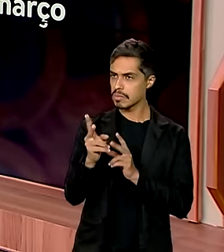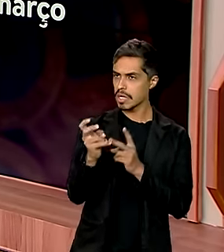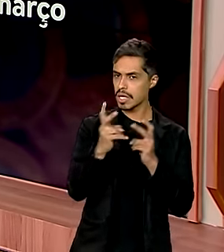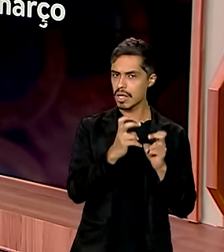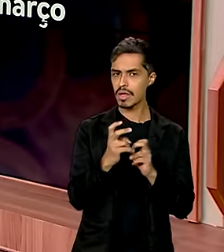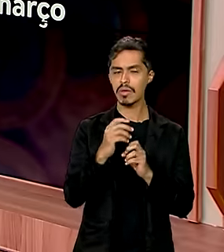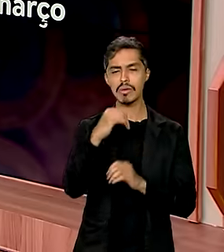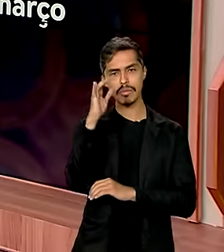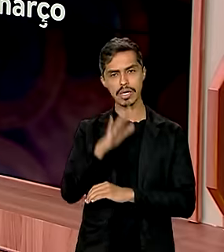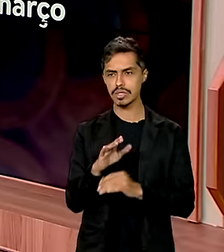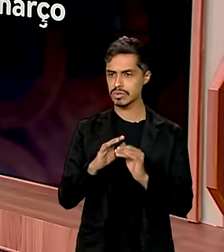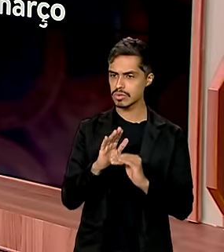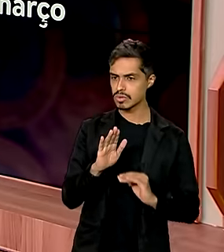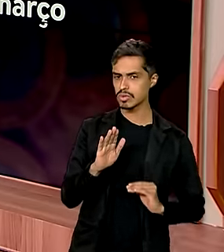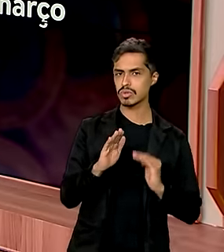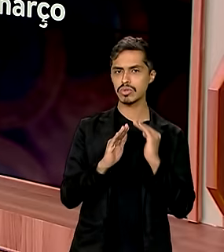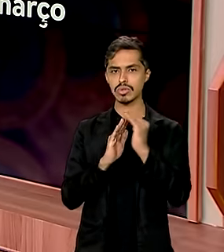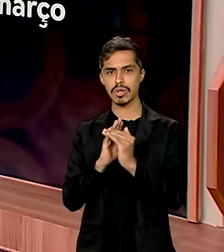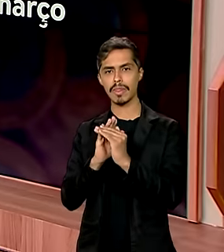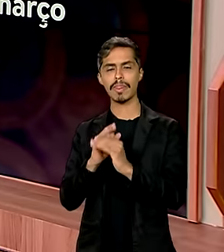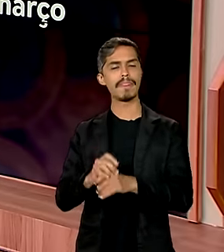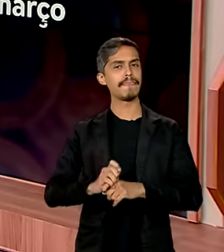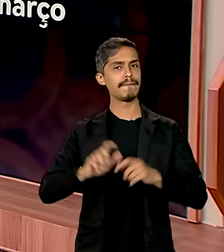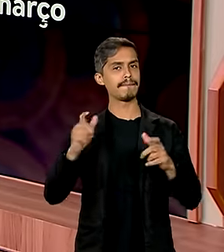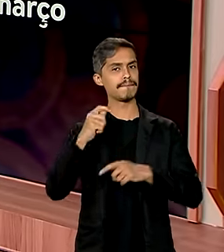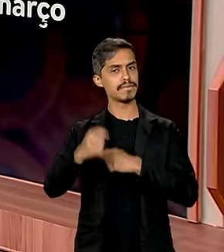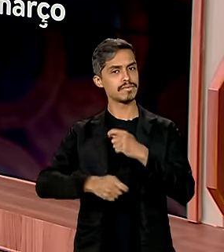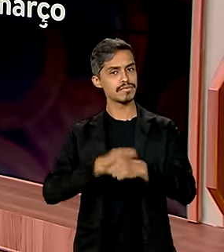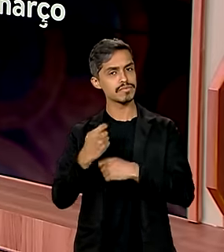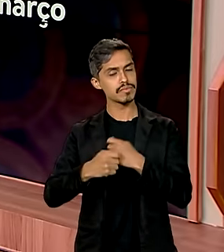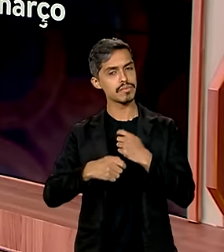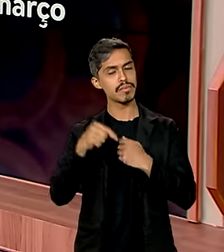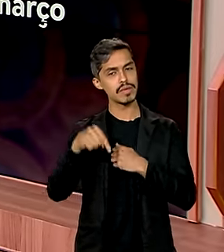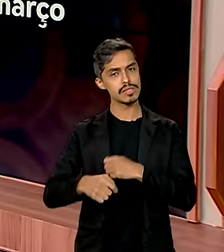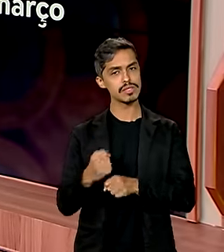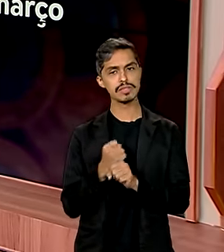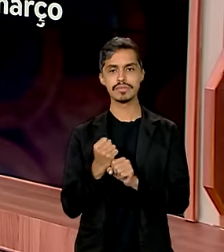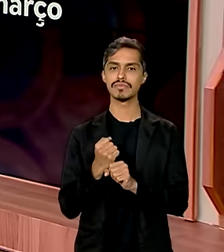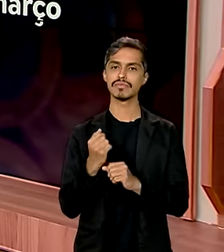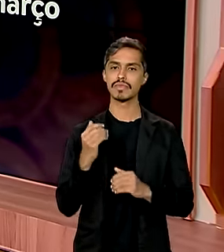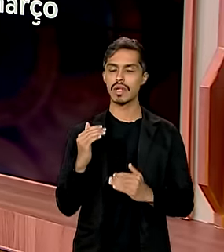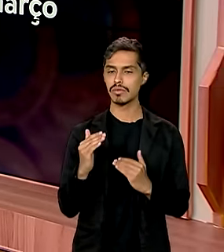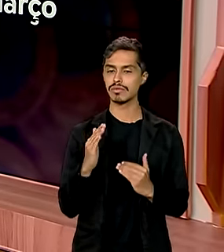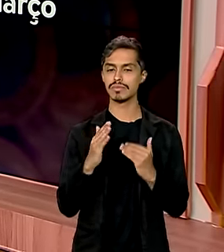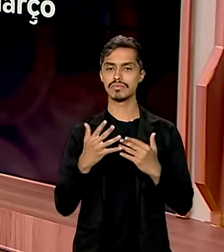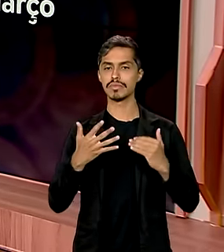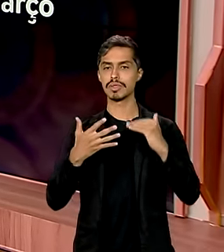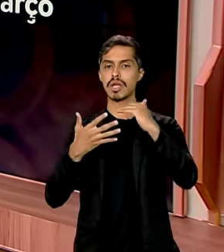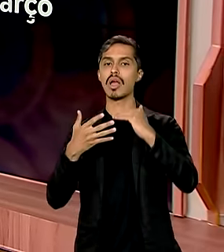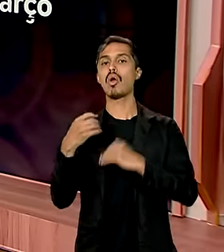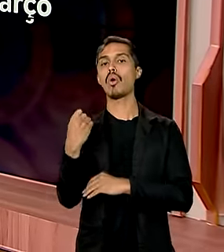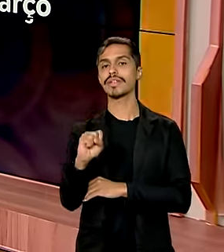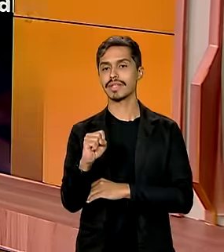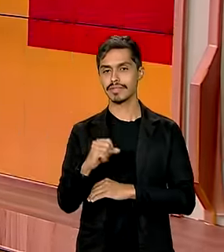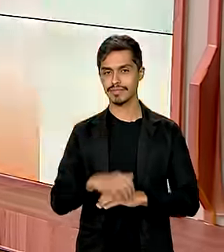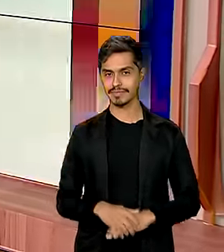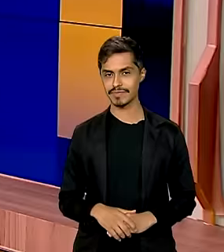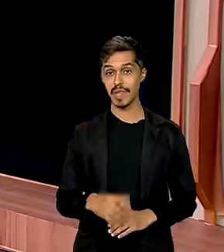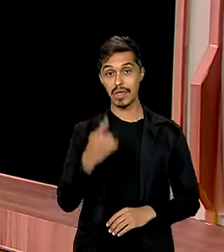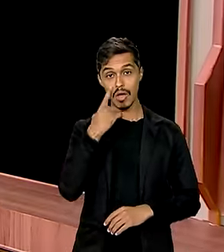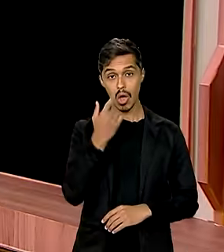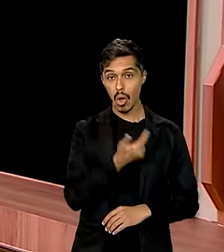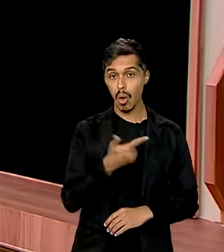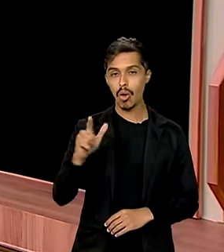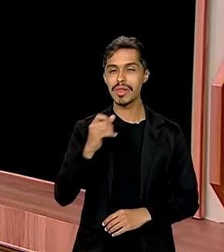subir uma posição no ranking das maiores economias do mundo este ano, chegando à oitava posição. Maravilha. Vamos dar uma olhada na